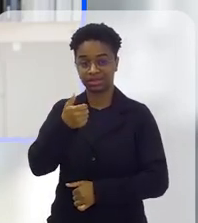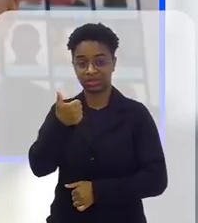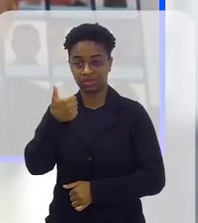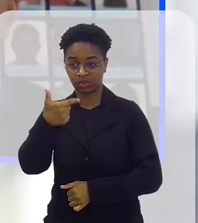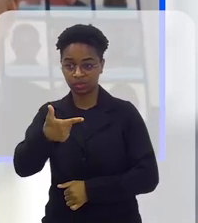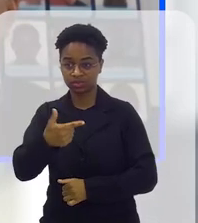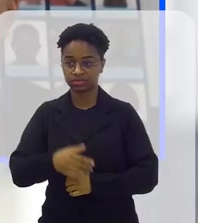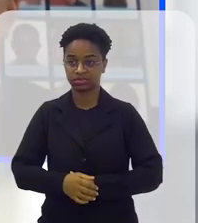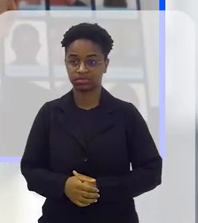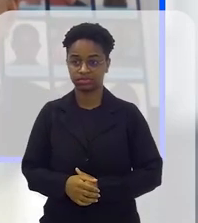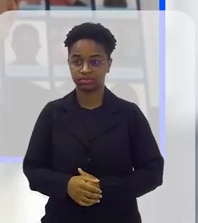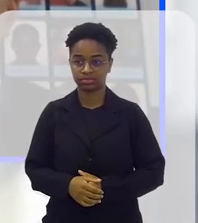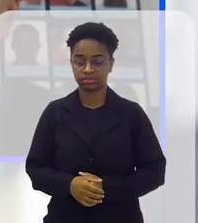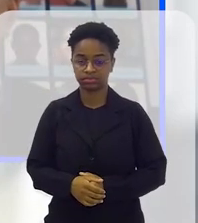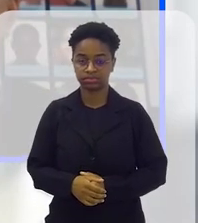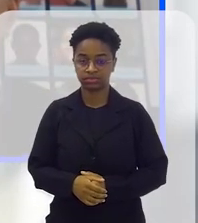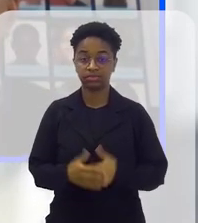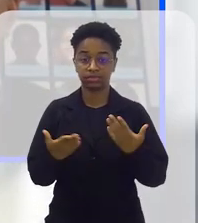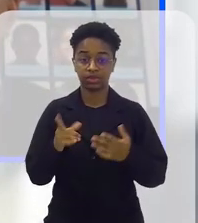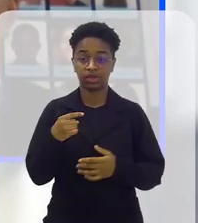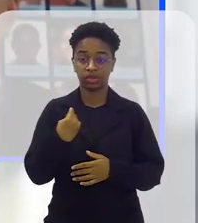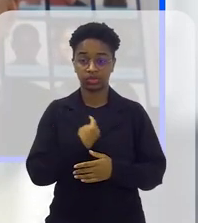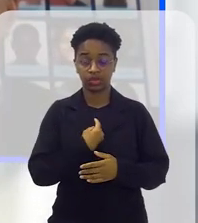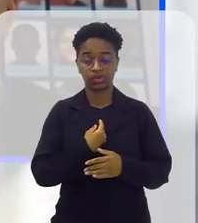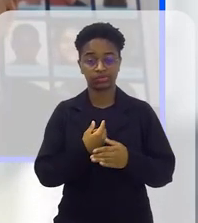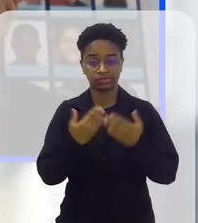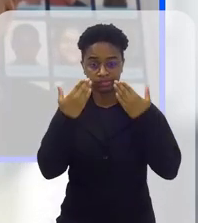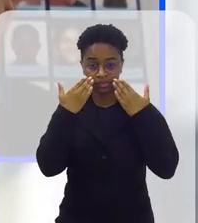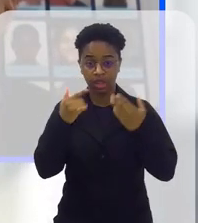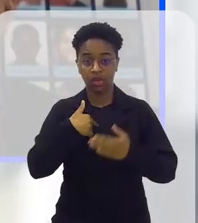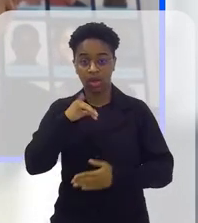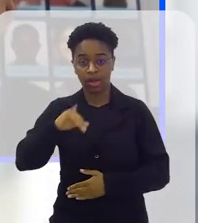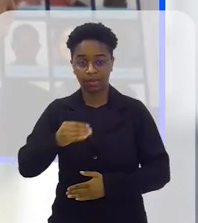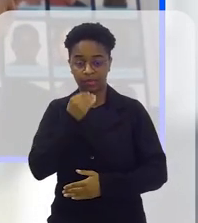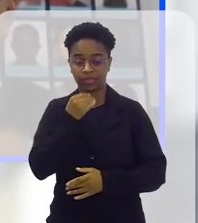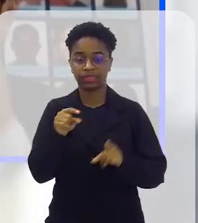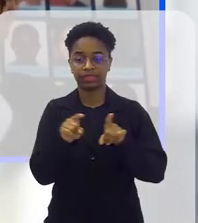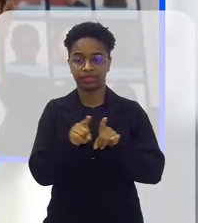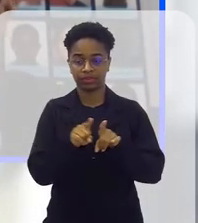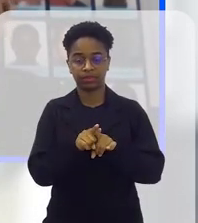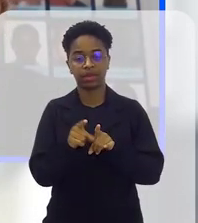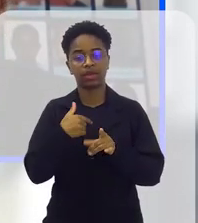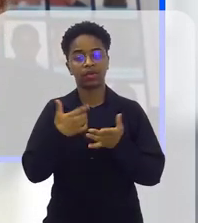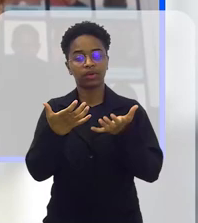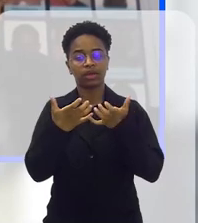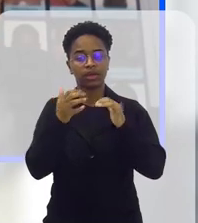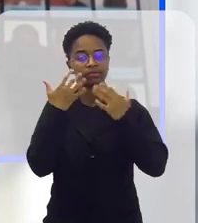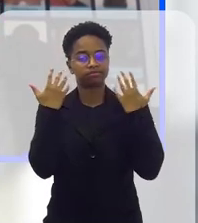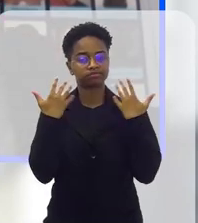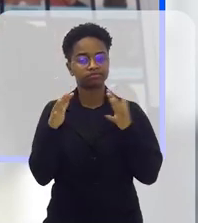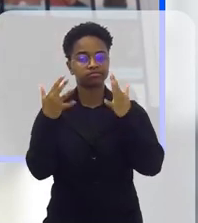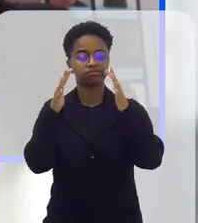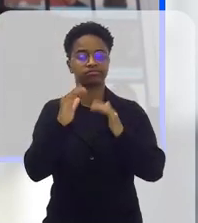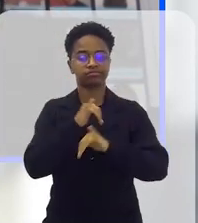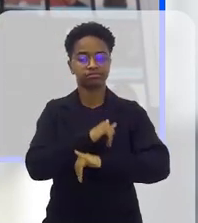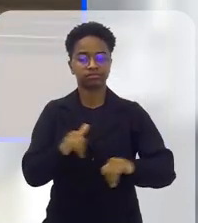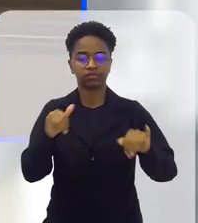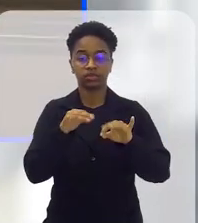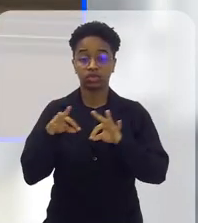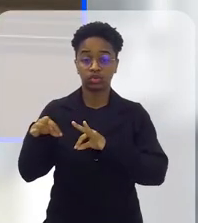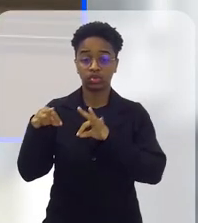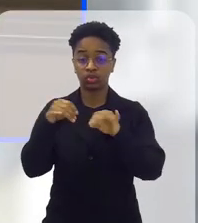quem sabe... gancho, nossa apresentadora, Maria, aproveitando o teu gancho aqui, eu também quero parabenizar